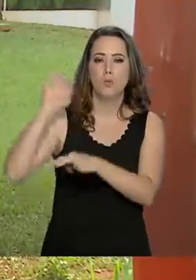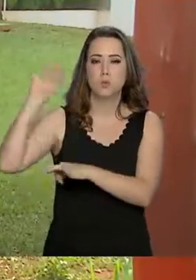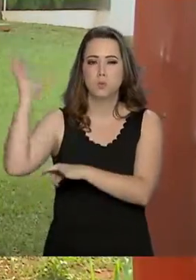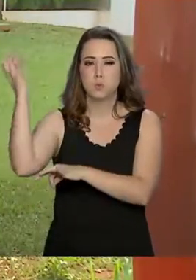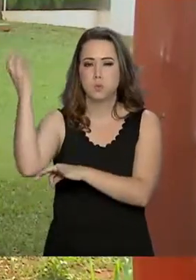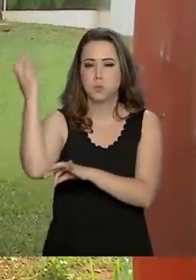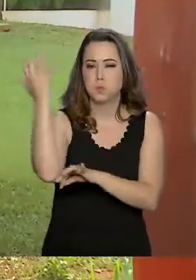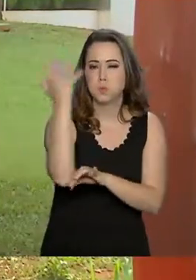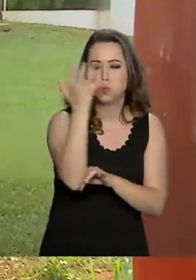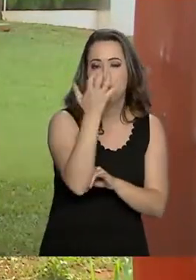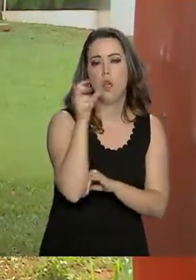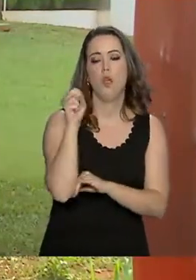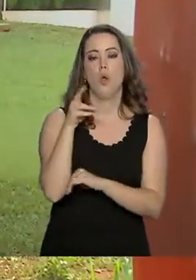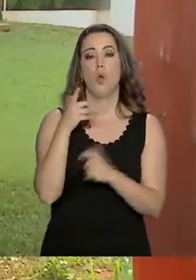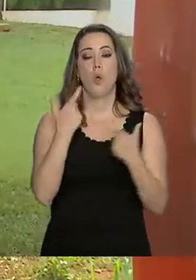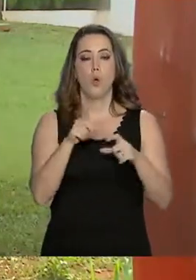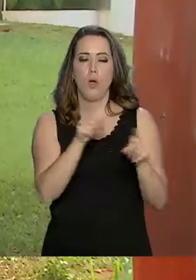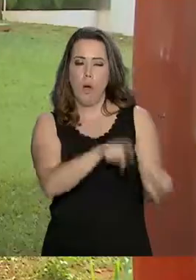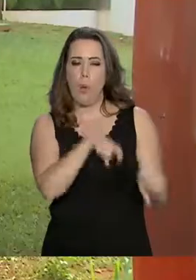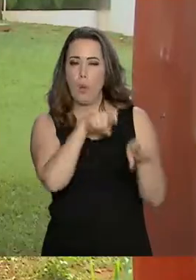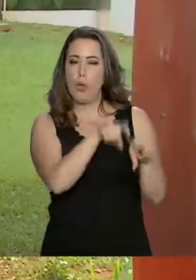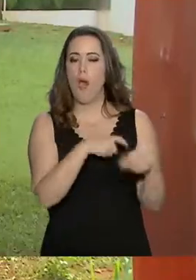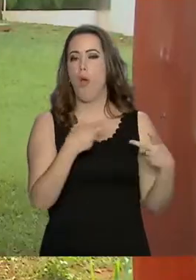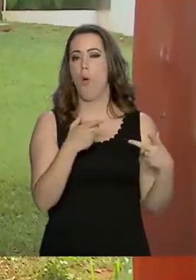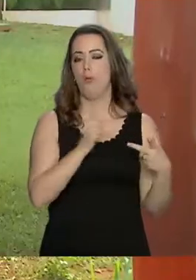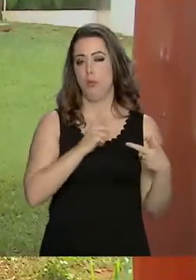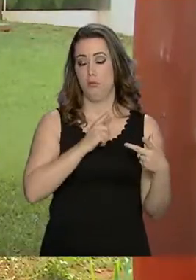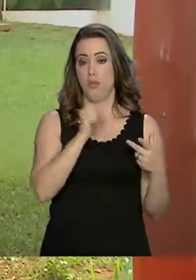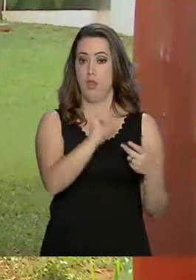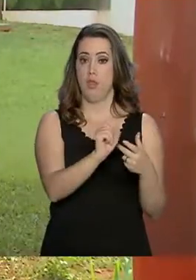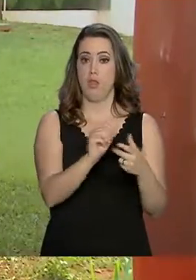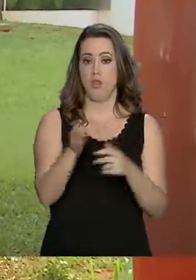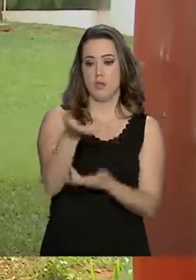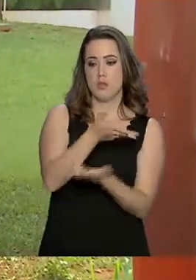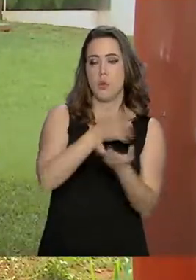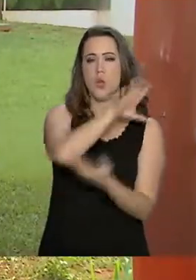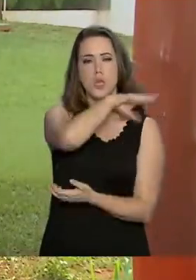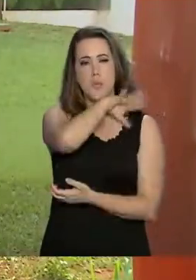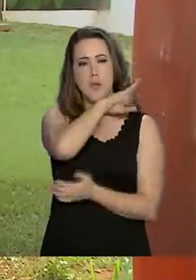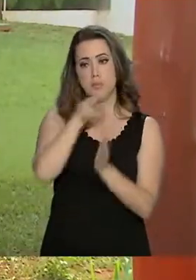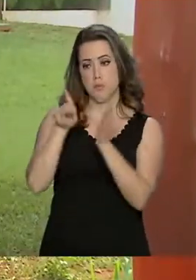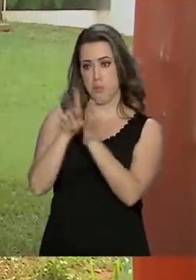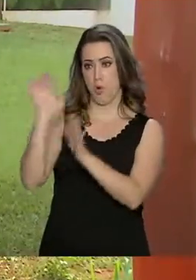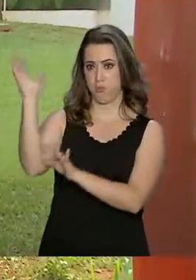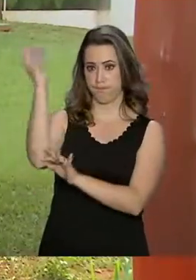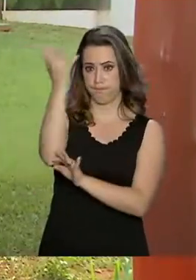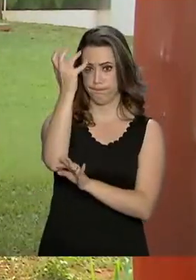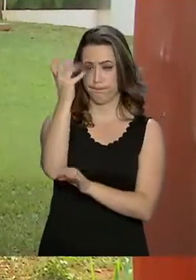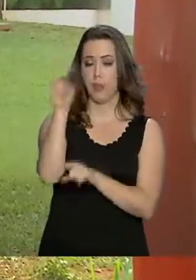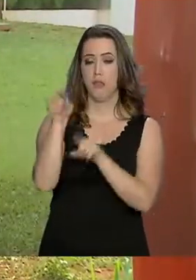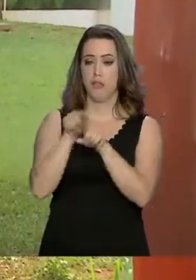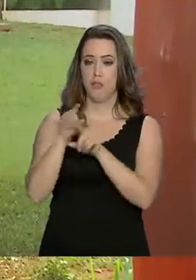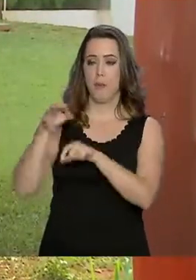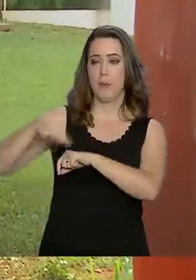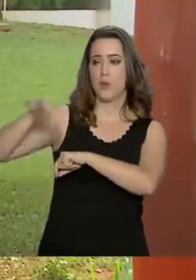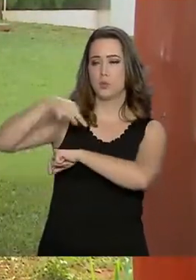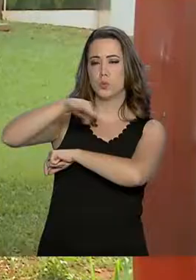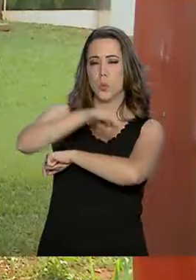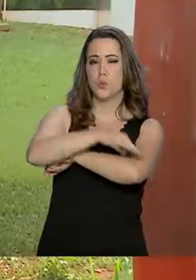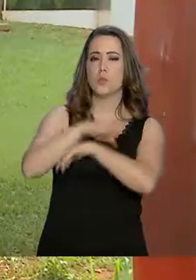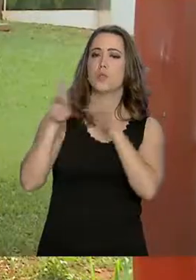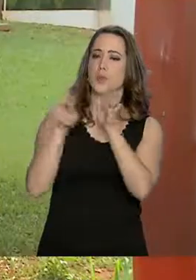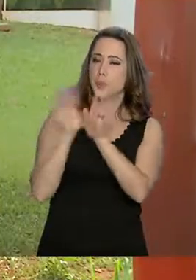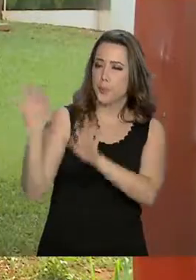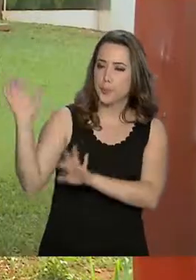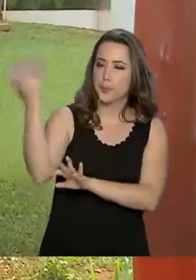matas, próximo à região rural, onde circulam animais silvestres e também o mosquito silvestre que